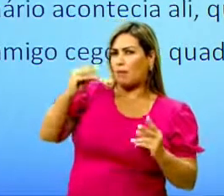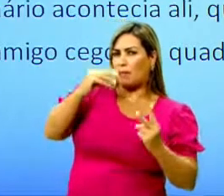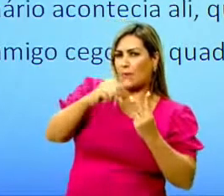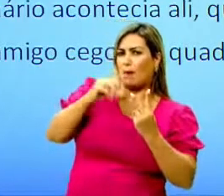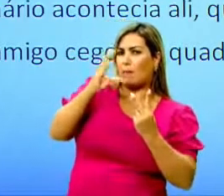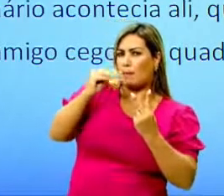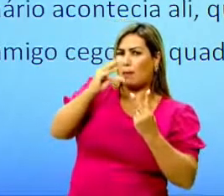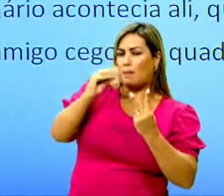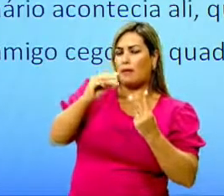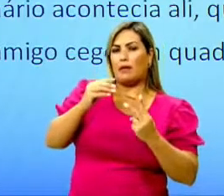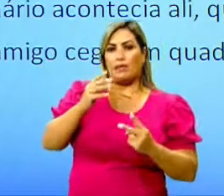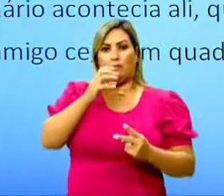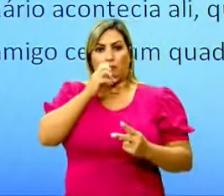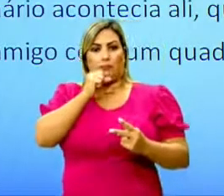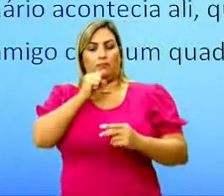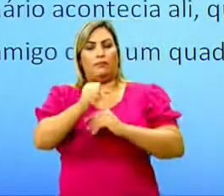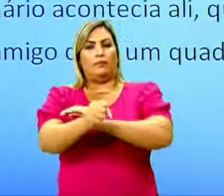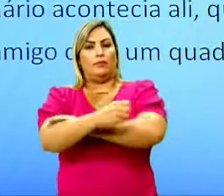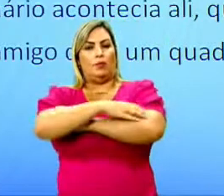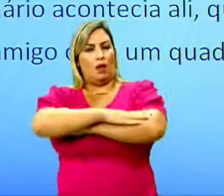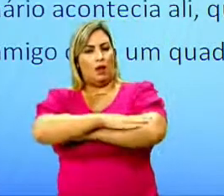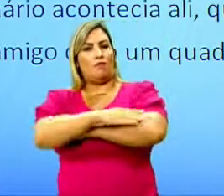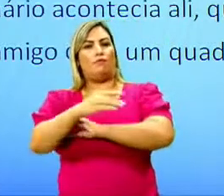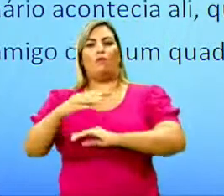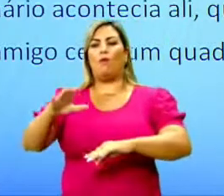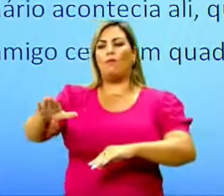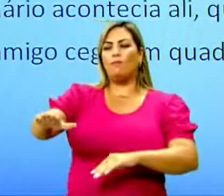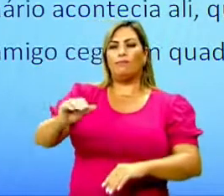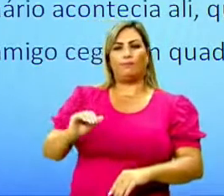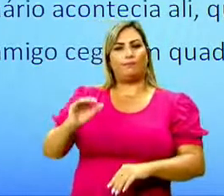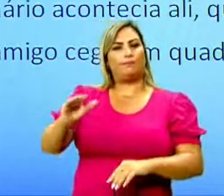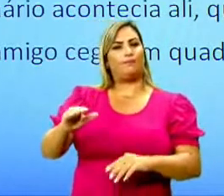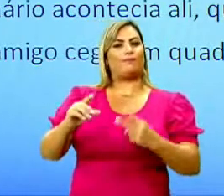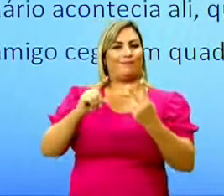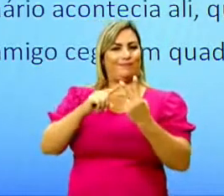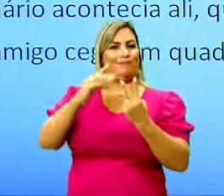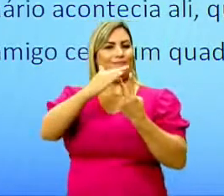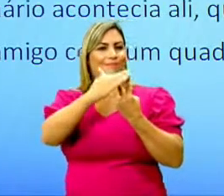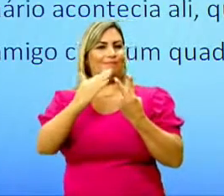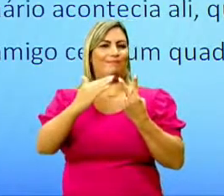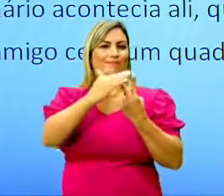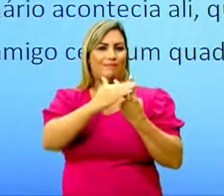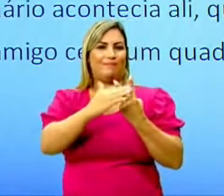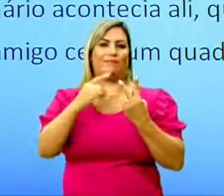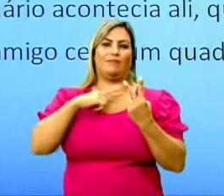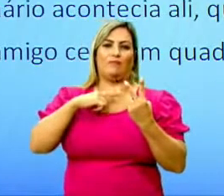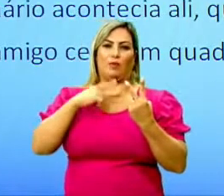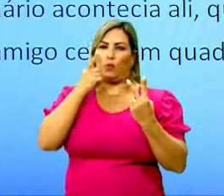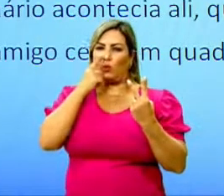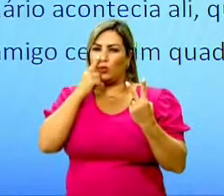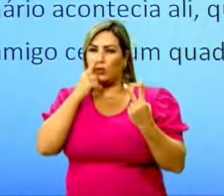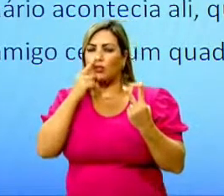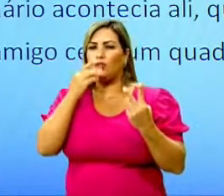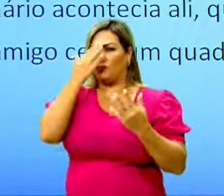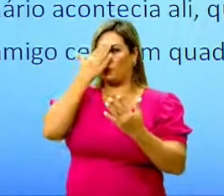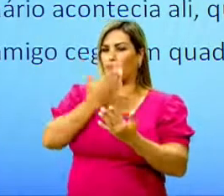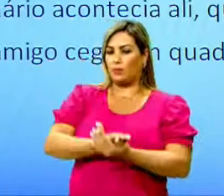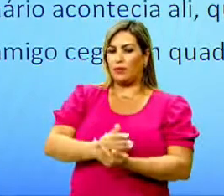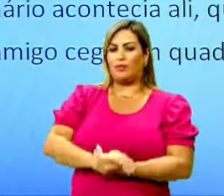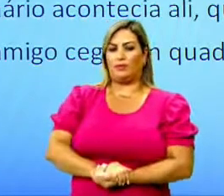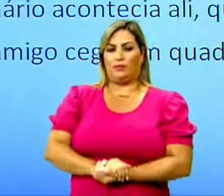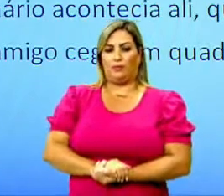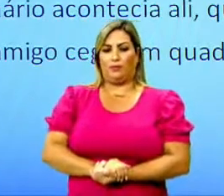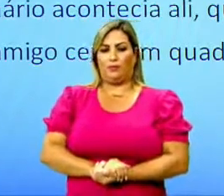segurava, às vezes, o antebraço do dióculos com uma intimidade solícita e confiante.